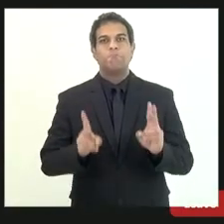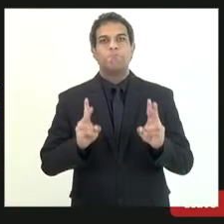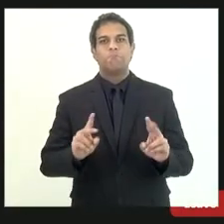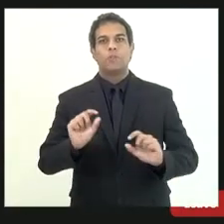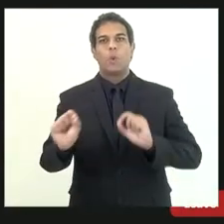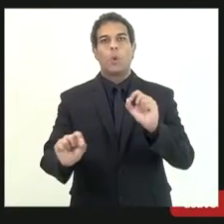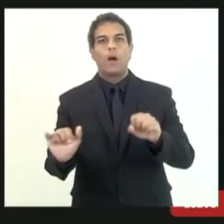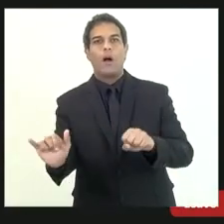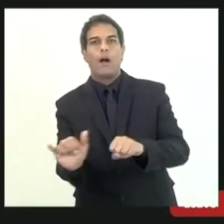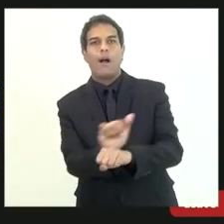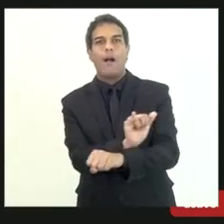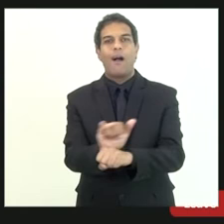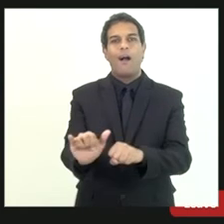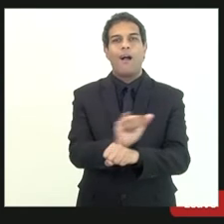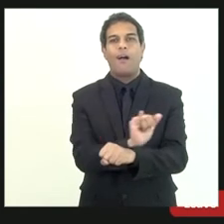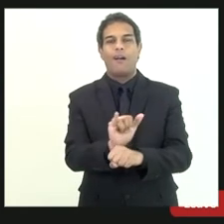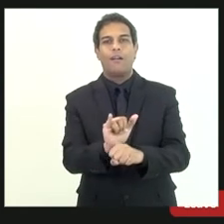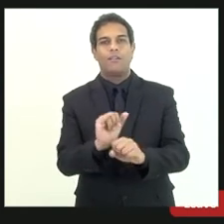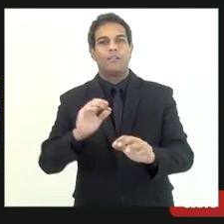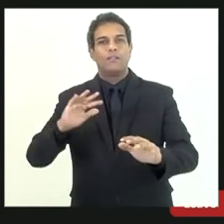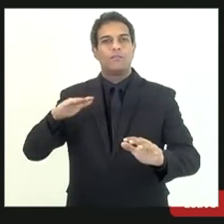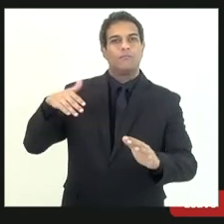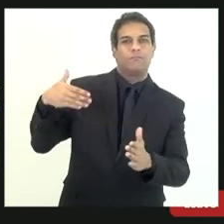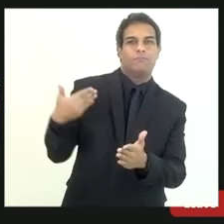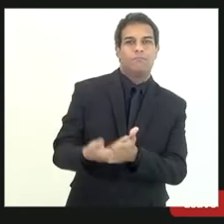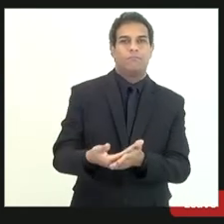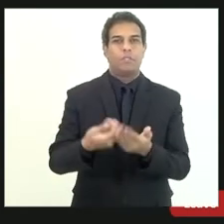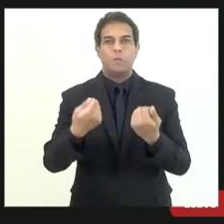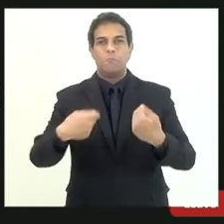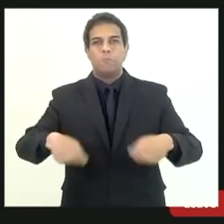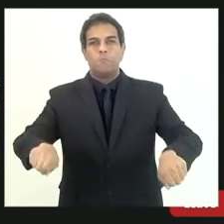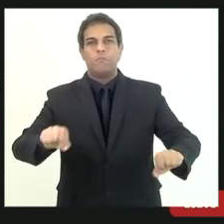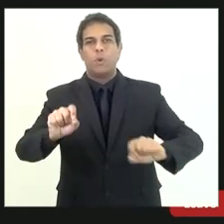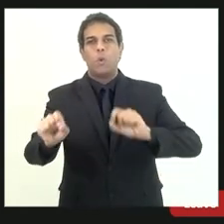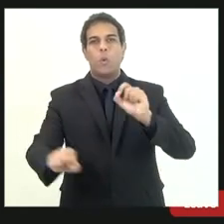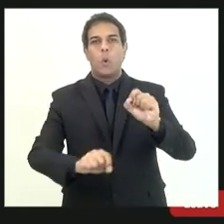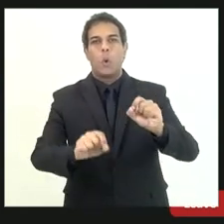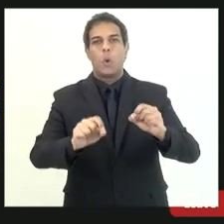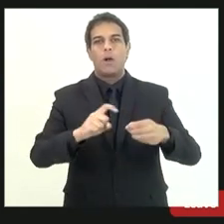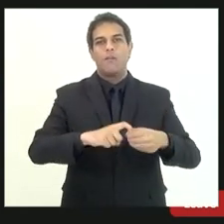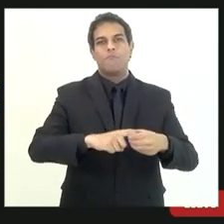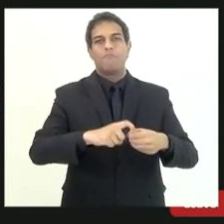métodos tradicionais que não dependem de qualquer